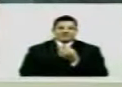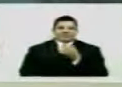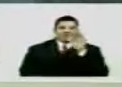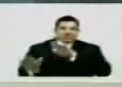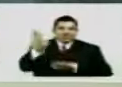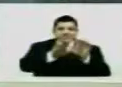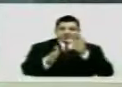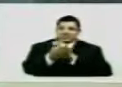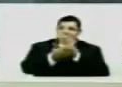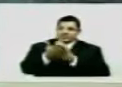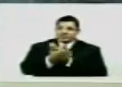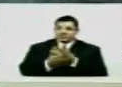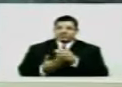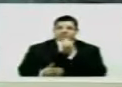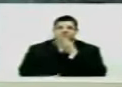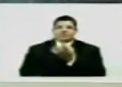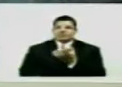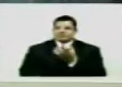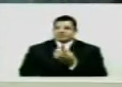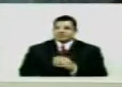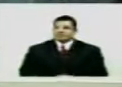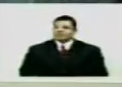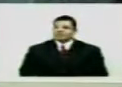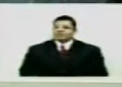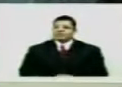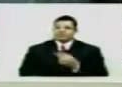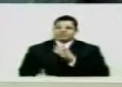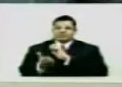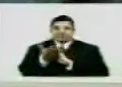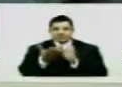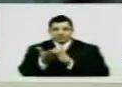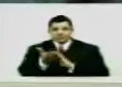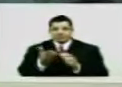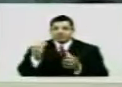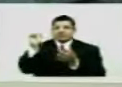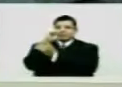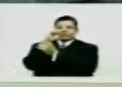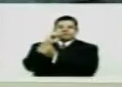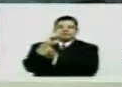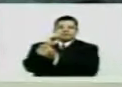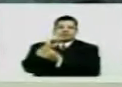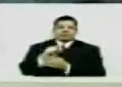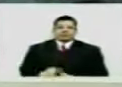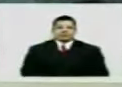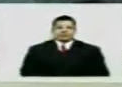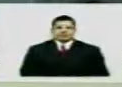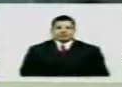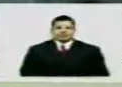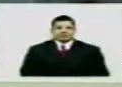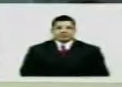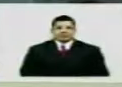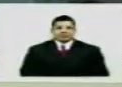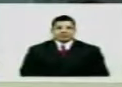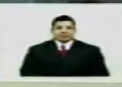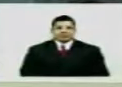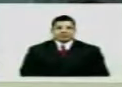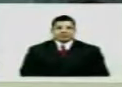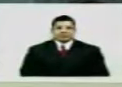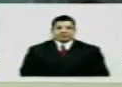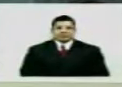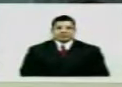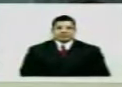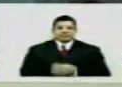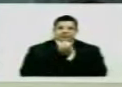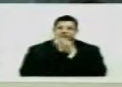Controle nenhum Portanto A secretaria de segurança pública E o secretário Coronel Vital